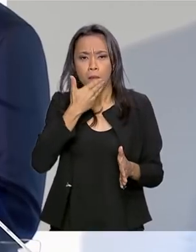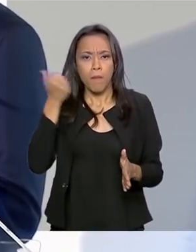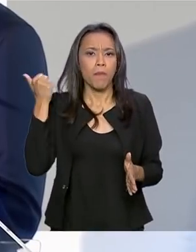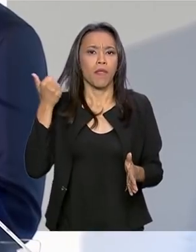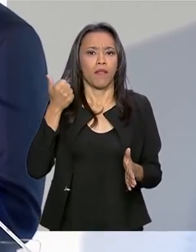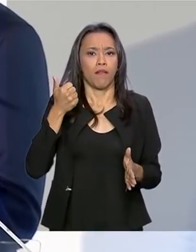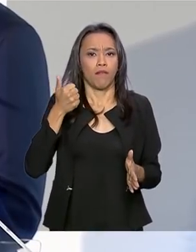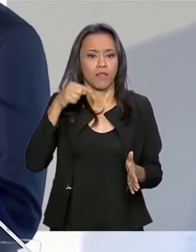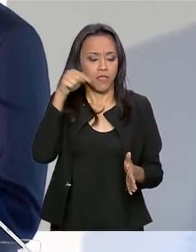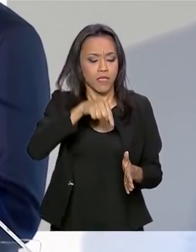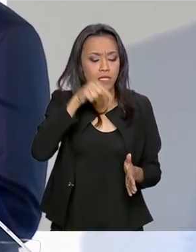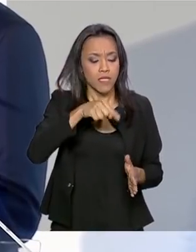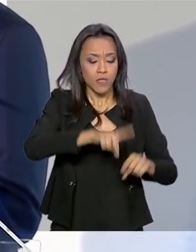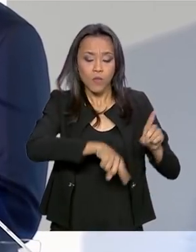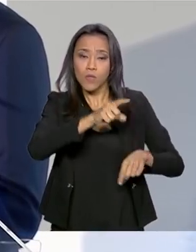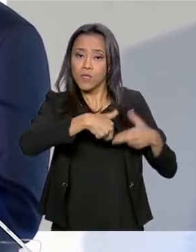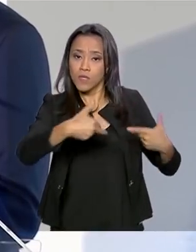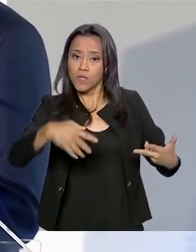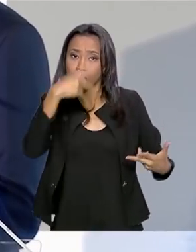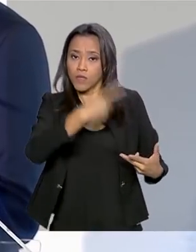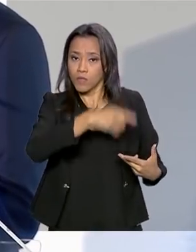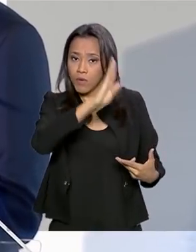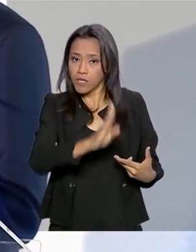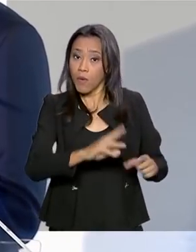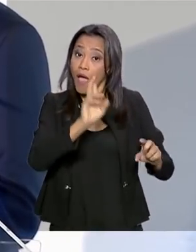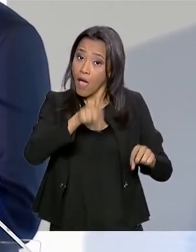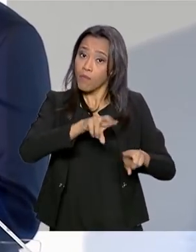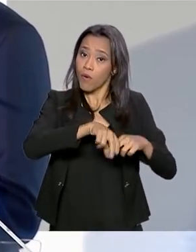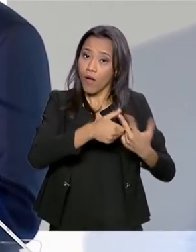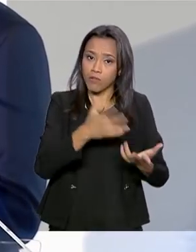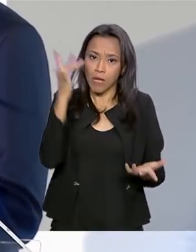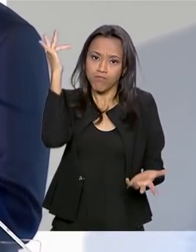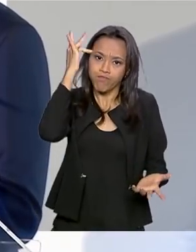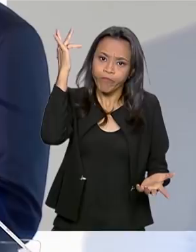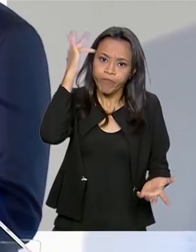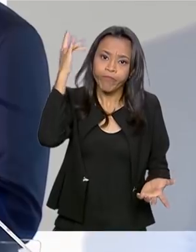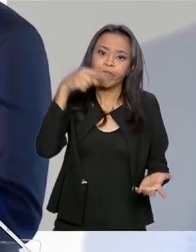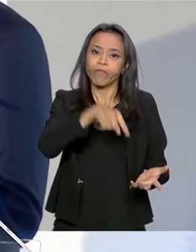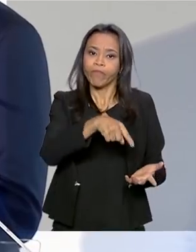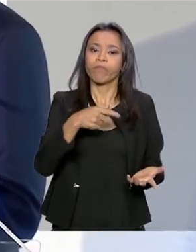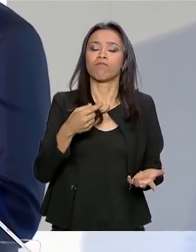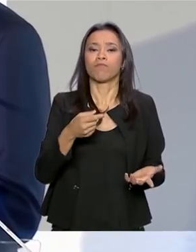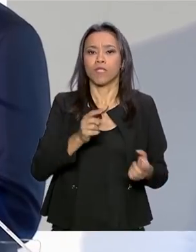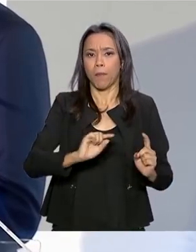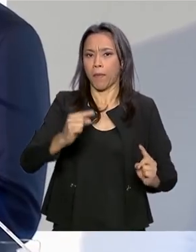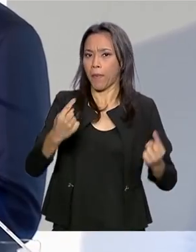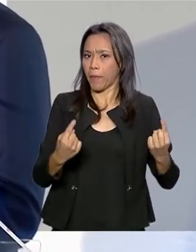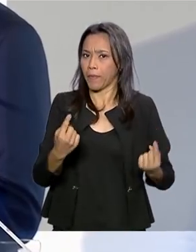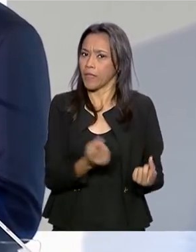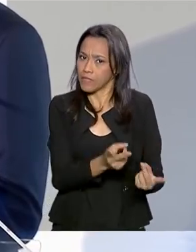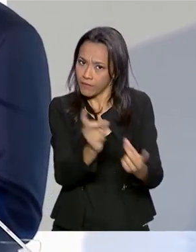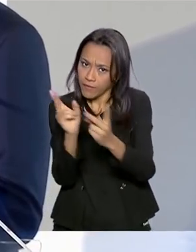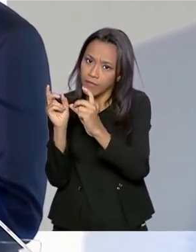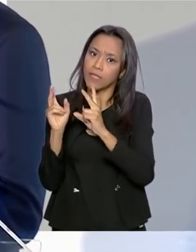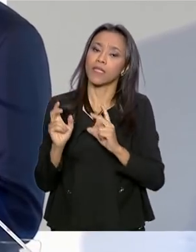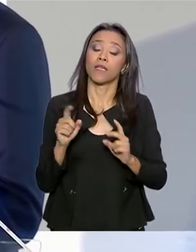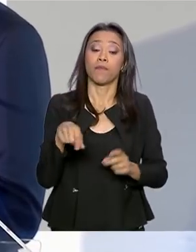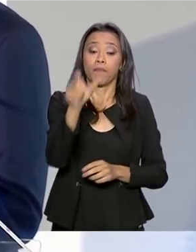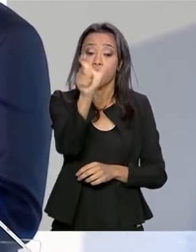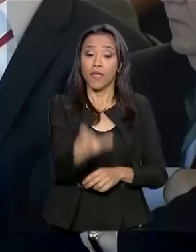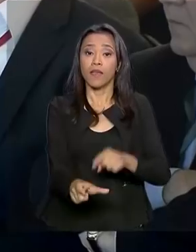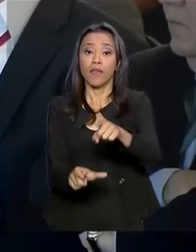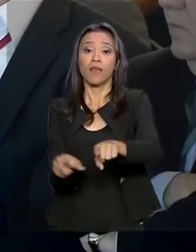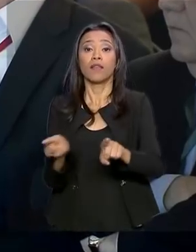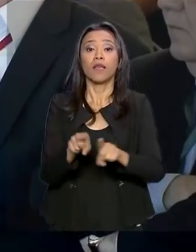deve-se, sobretudo, à qualidade e competitividade de nossas carnes. O presidente em exercício destacou